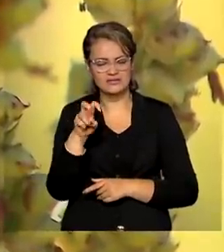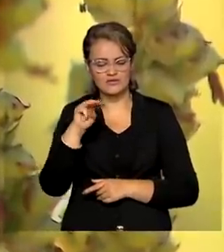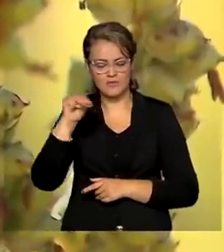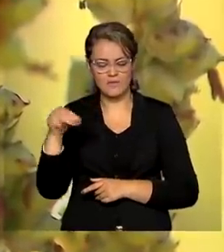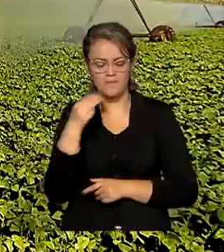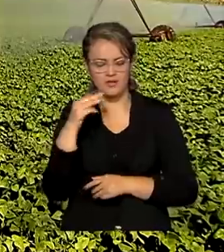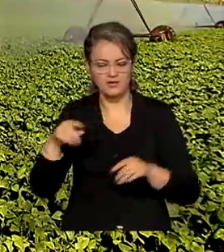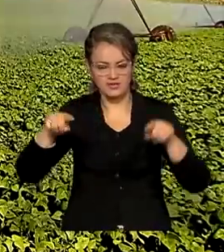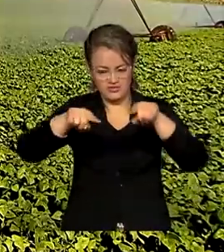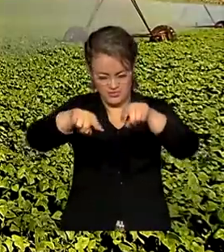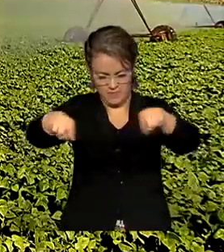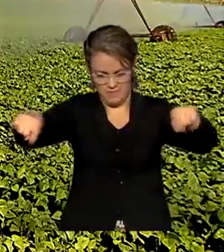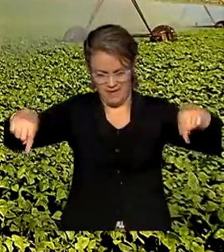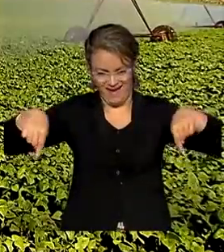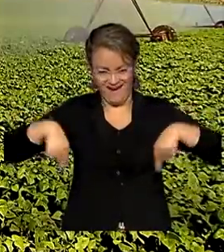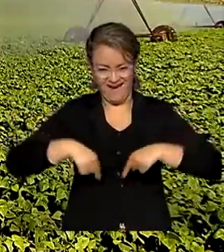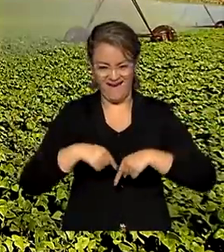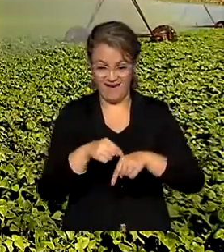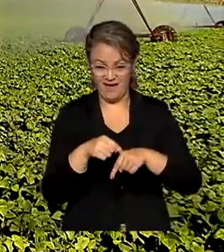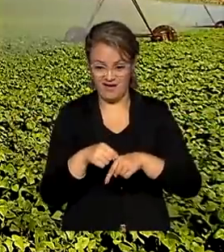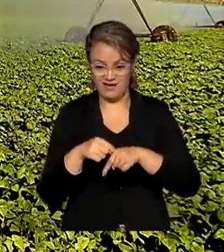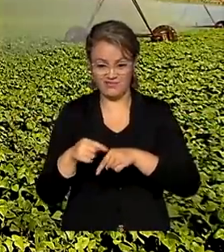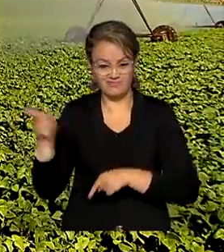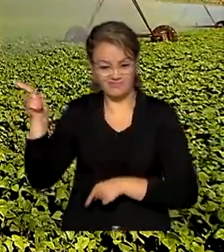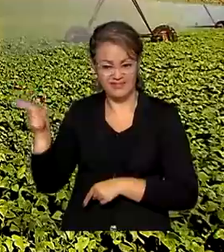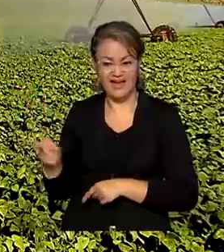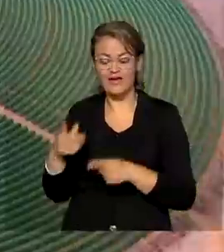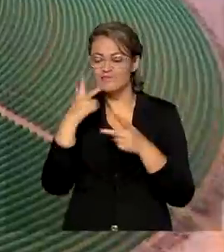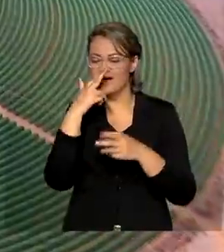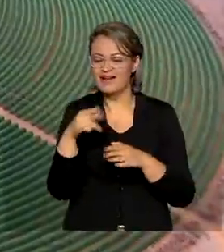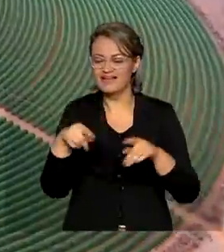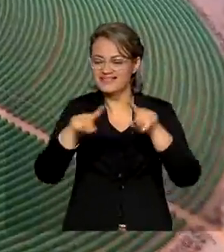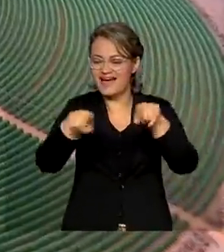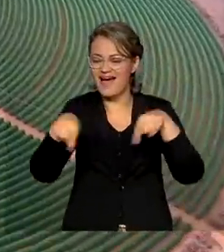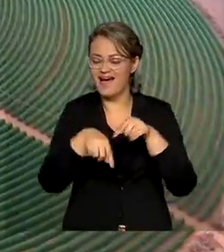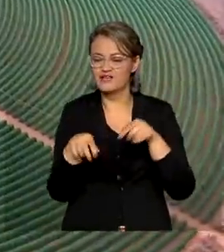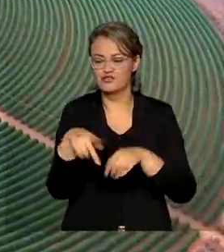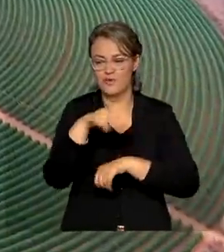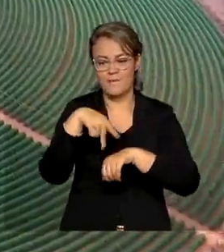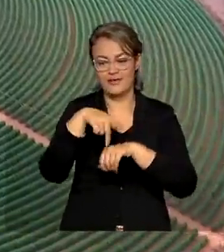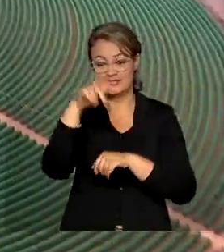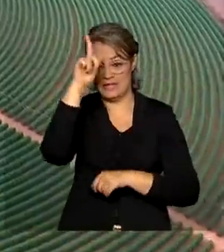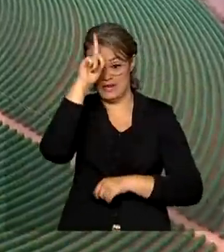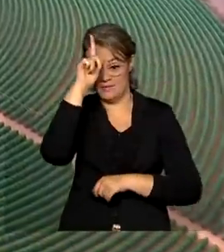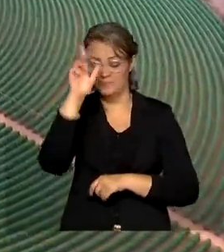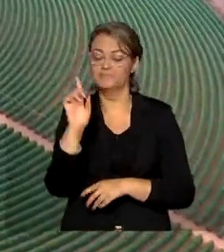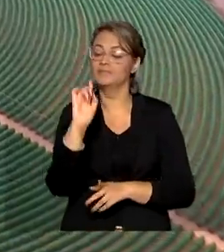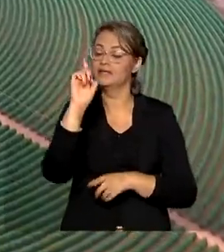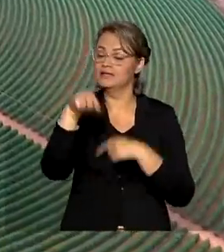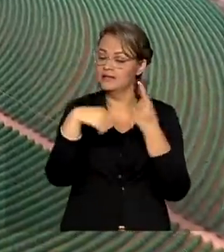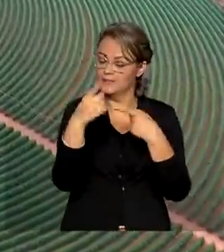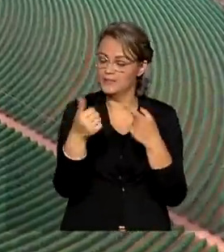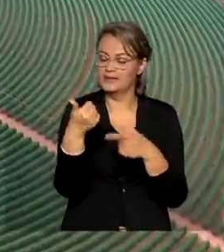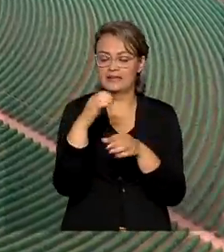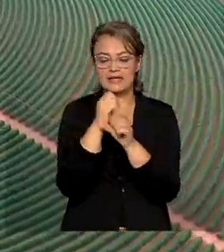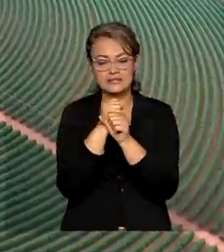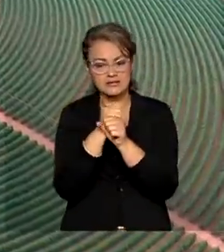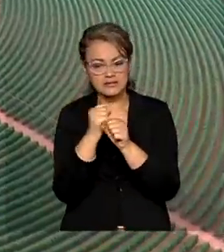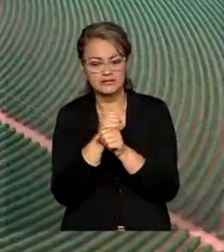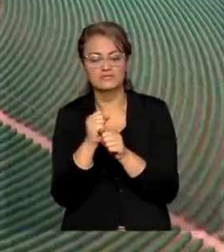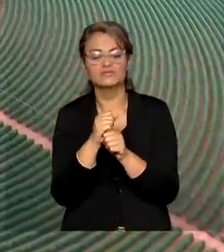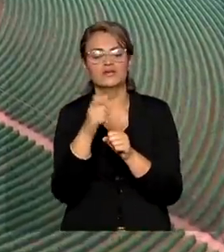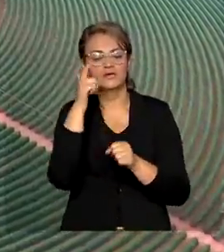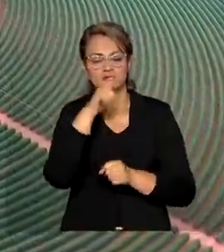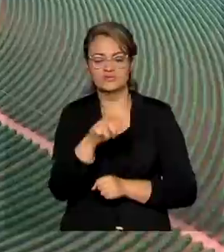meio de hectares, o equivalente ao território da Alemanha. Passados 10 anos, o plano ABC chegou a